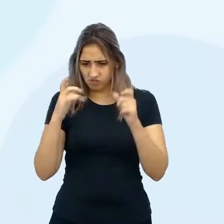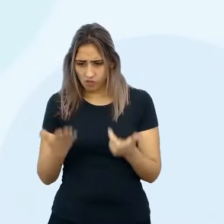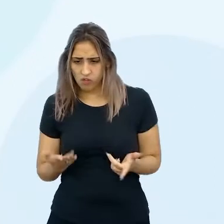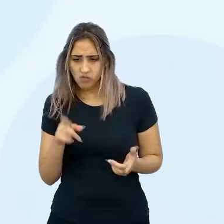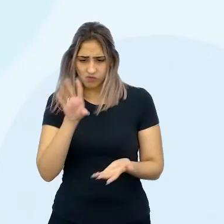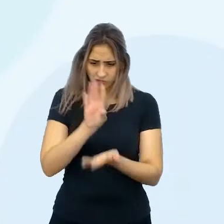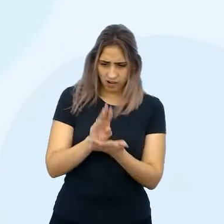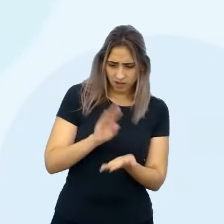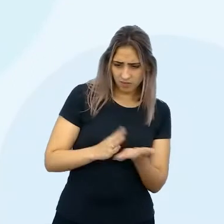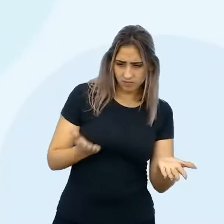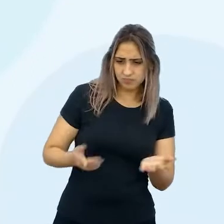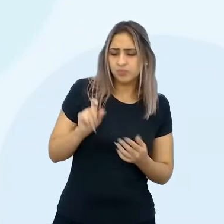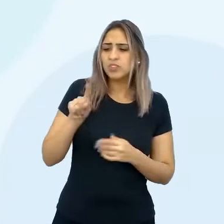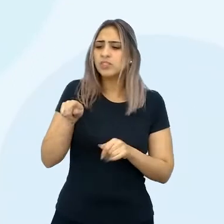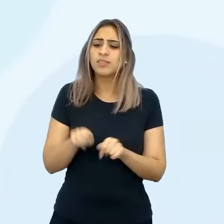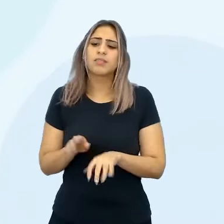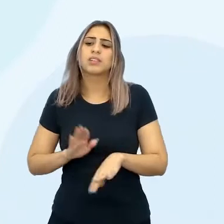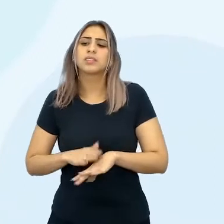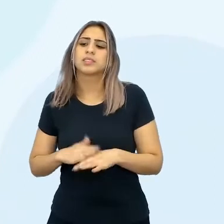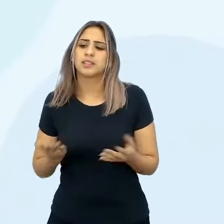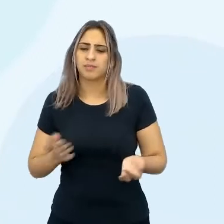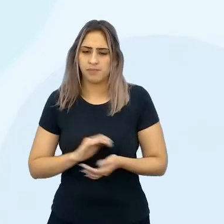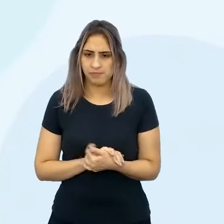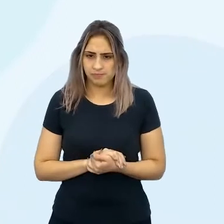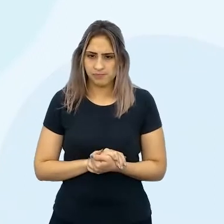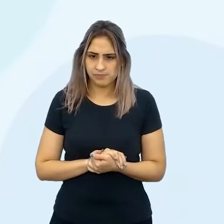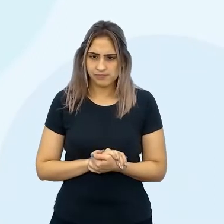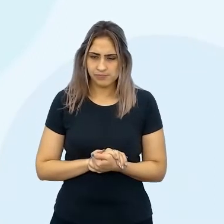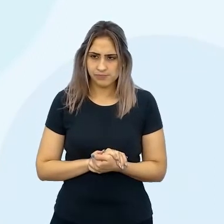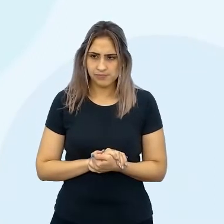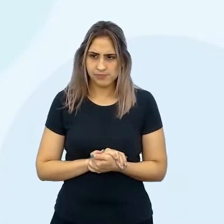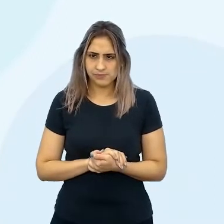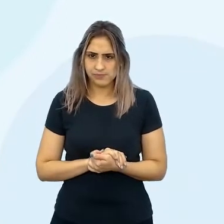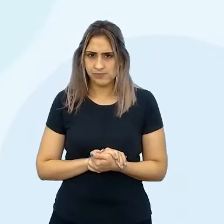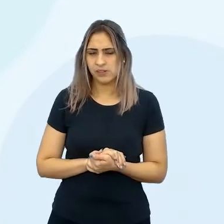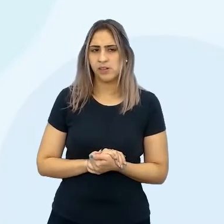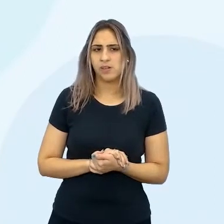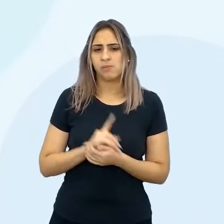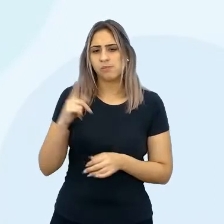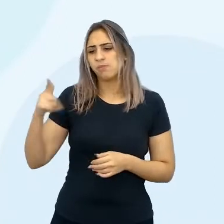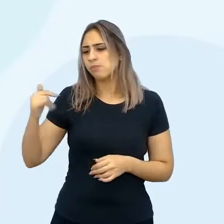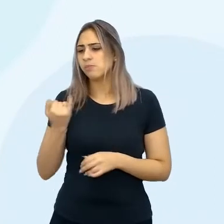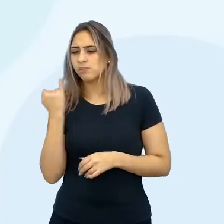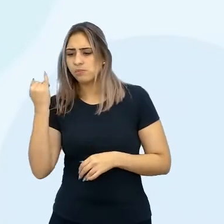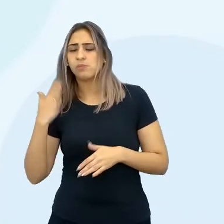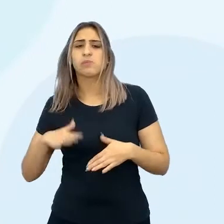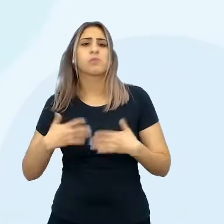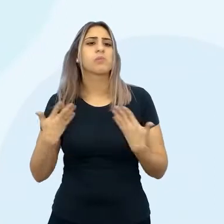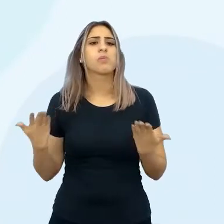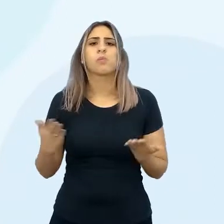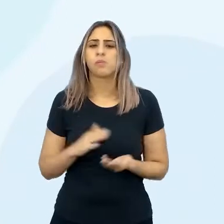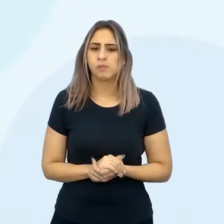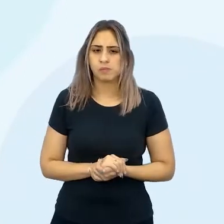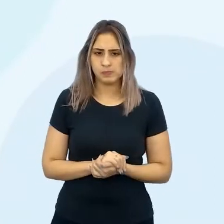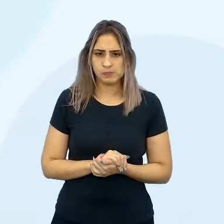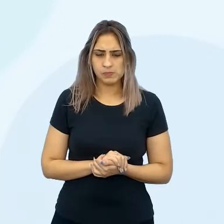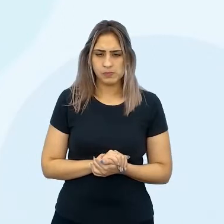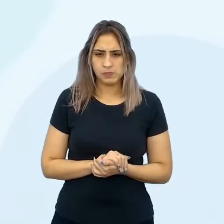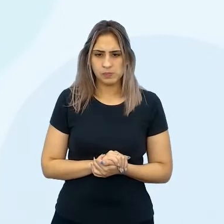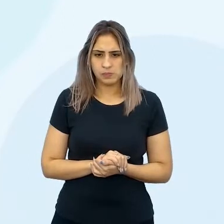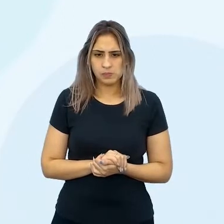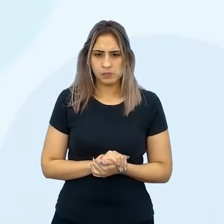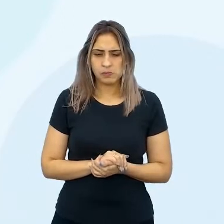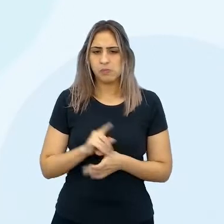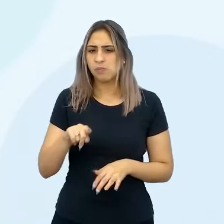Você vai gravar? O que você vai fazer lá? O outro que também é importante é o quando. E esse